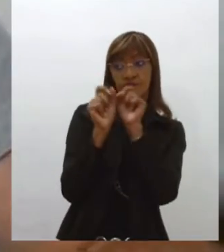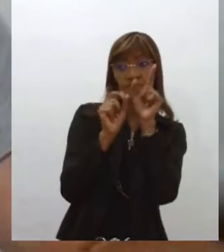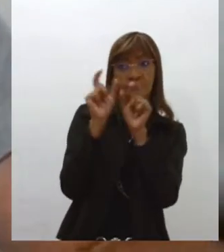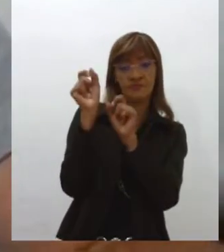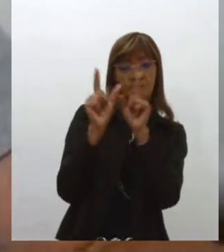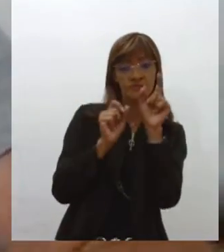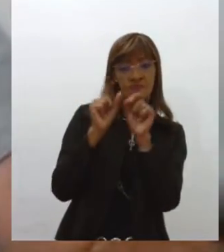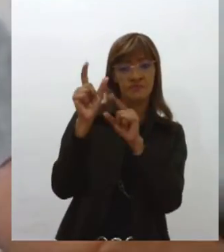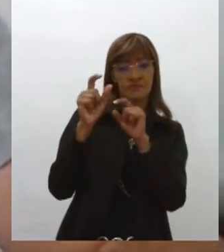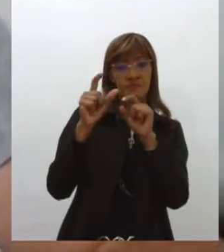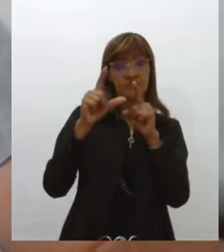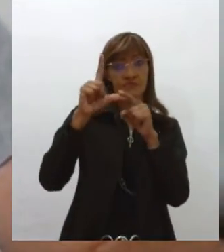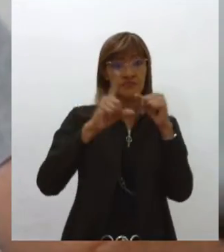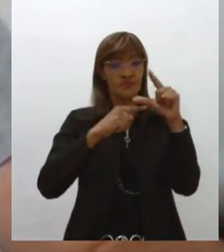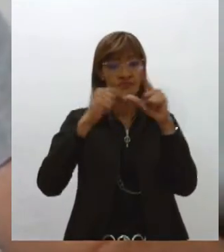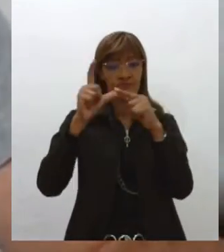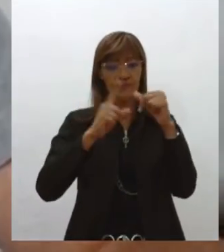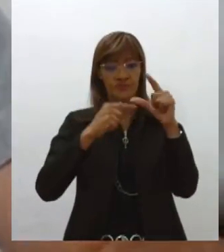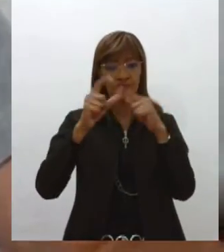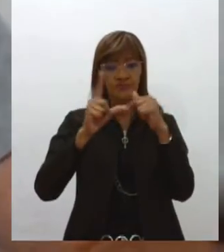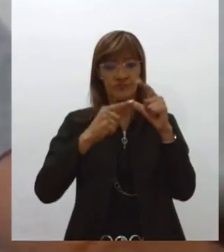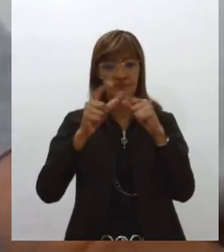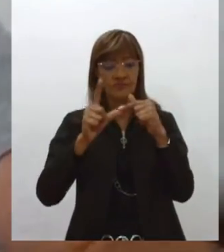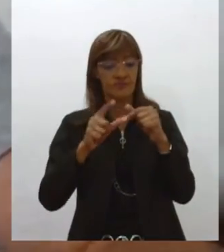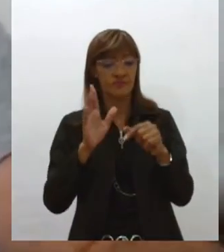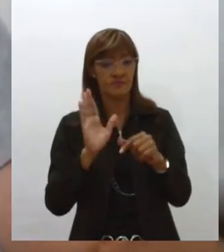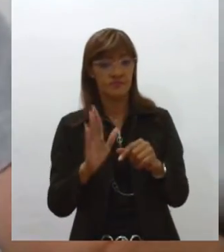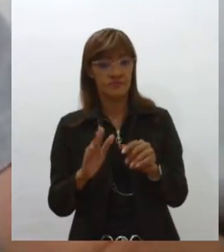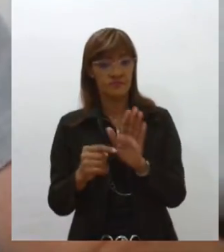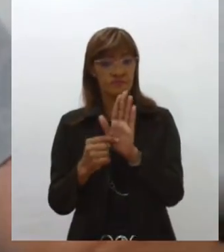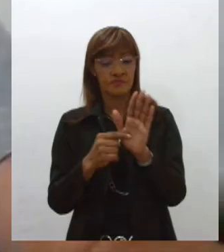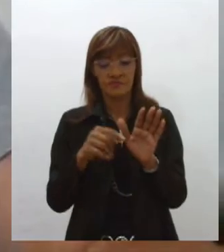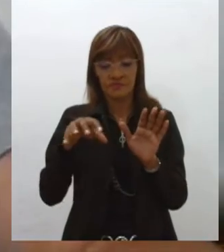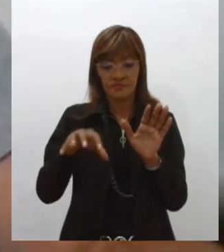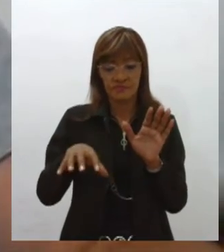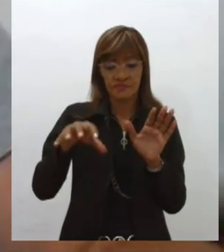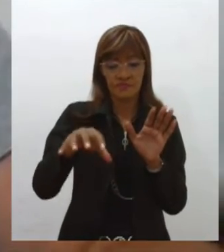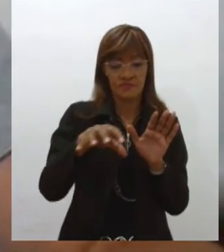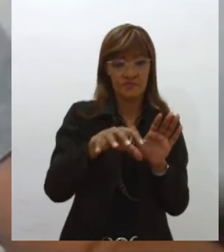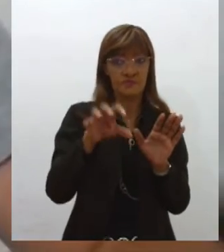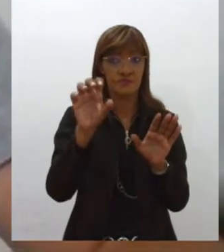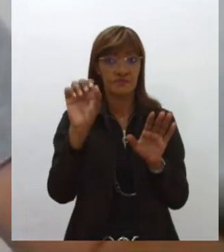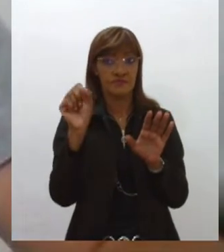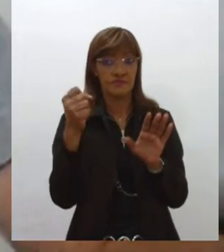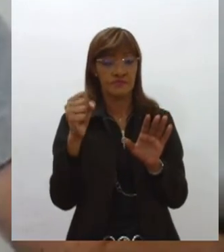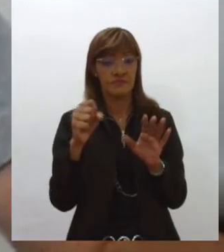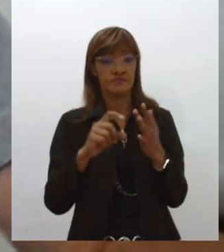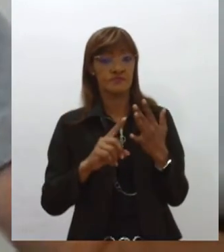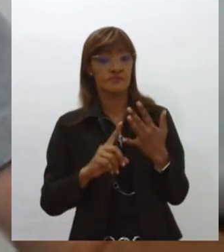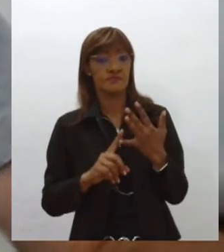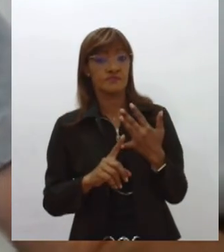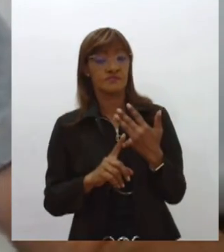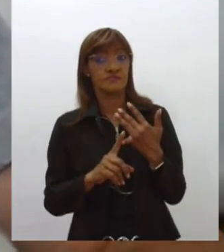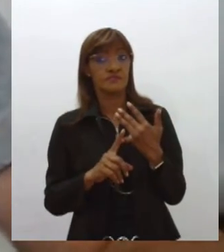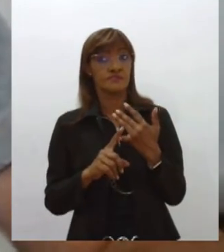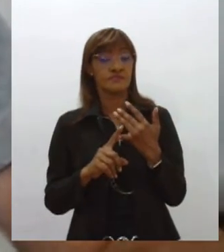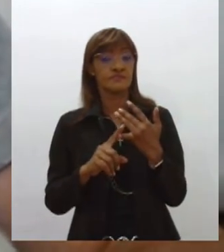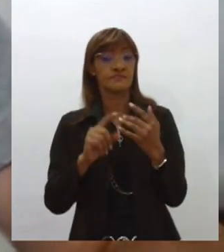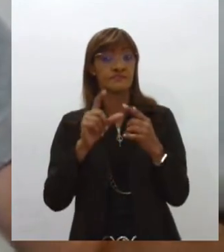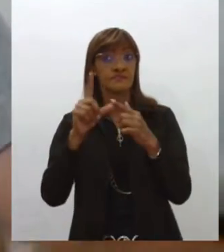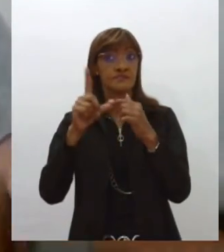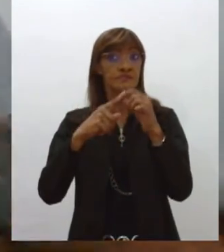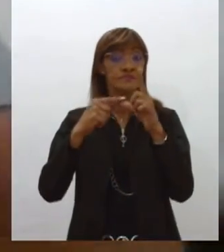cada unidade federativa, né? O estado de Sergipe, né? E aquelas estrelas ali, ela tem uma